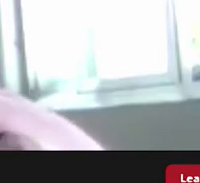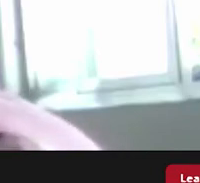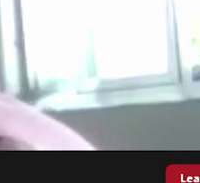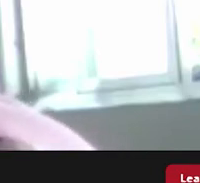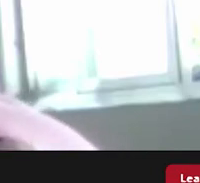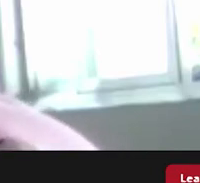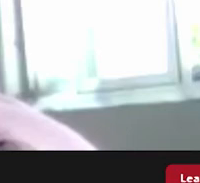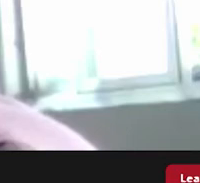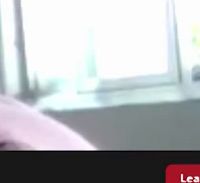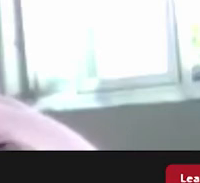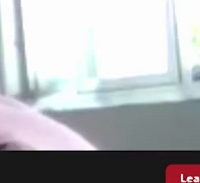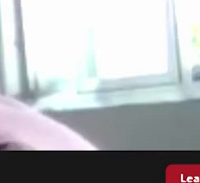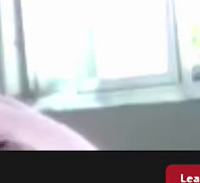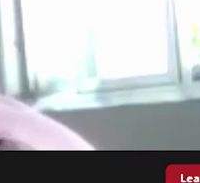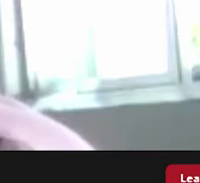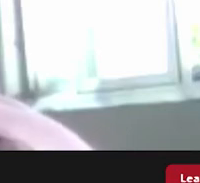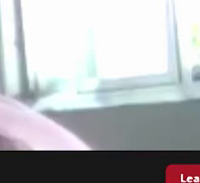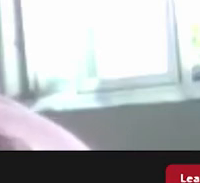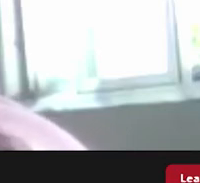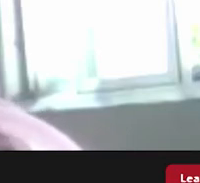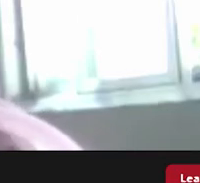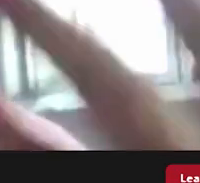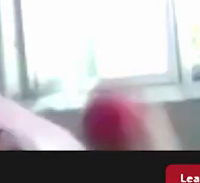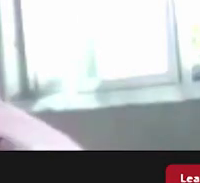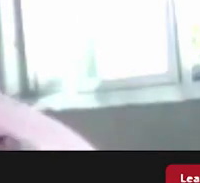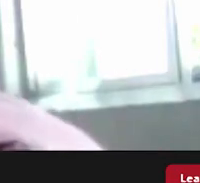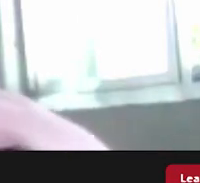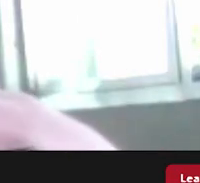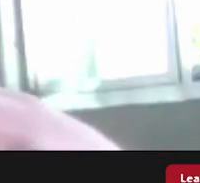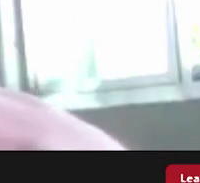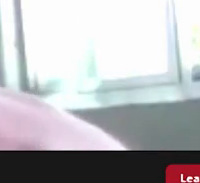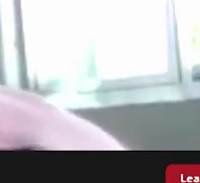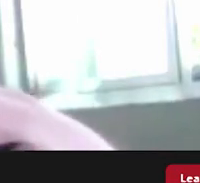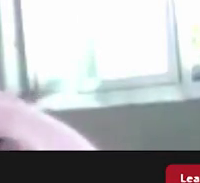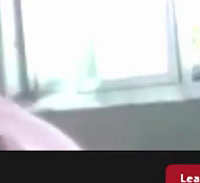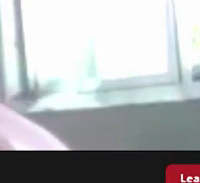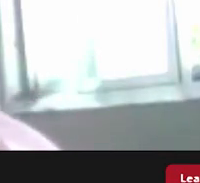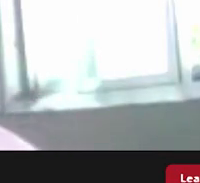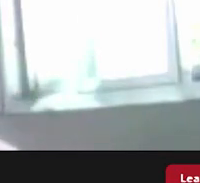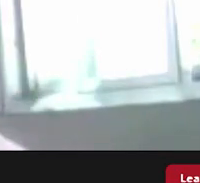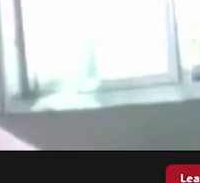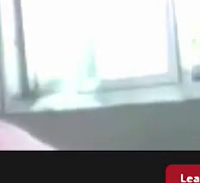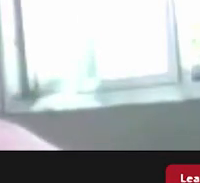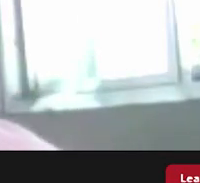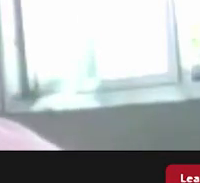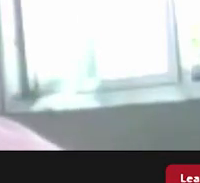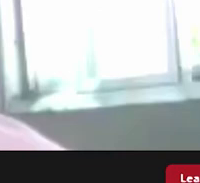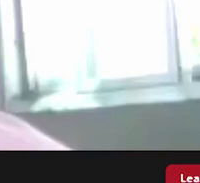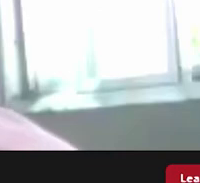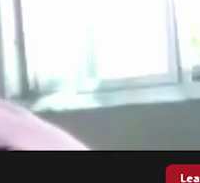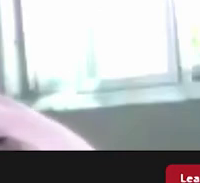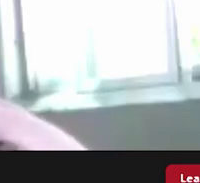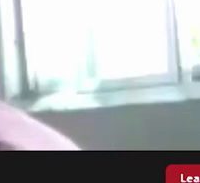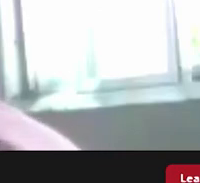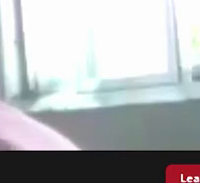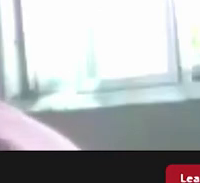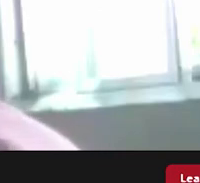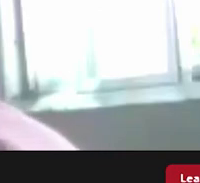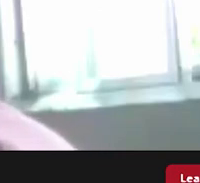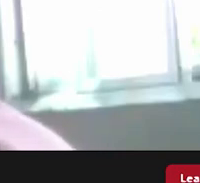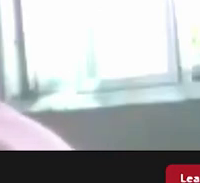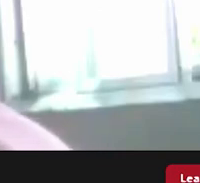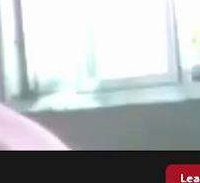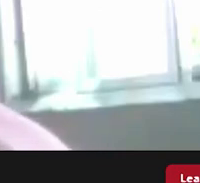então assim eu me lembro de durante o período em que tive a oportunidade de trabalhar na Secretaria de Cultura do